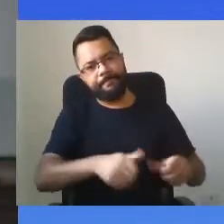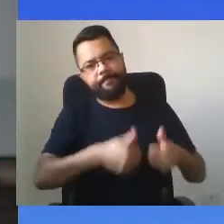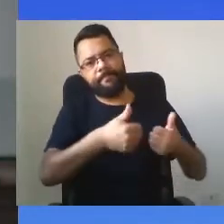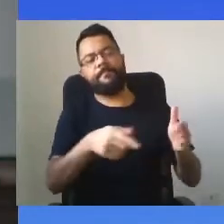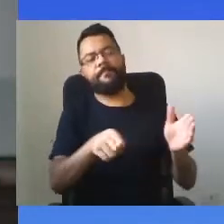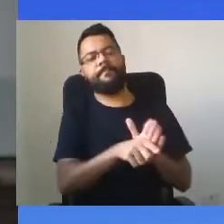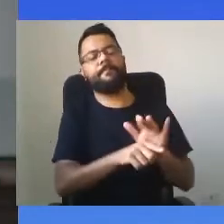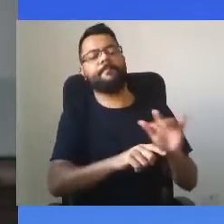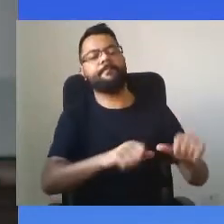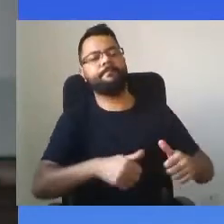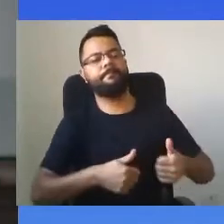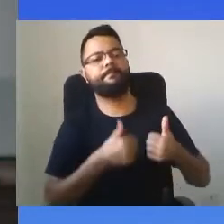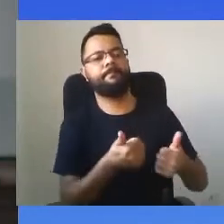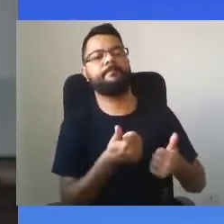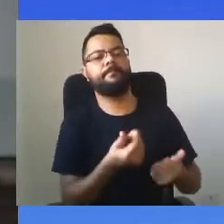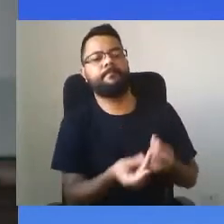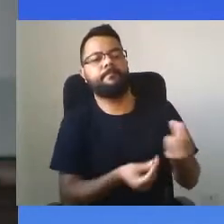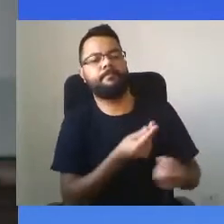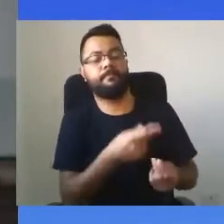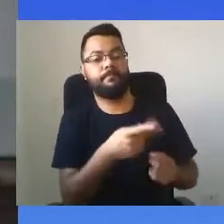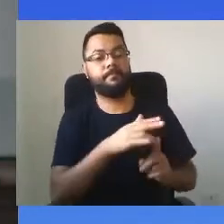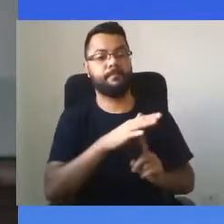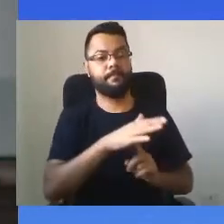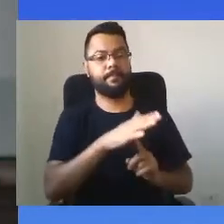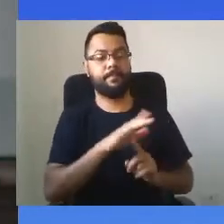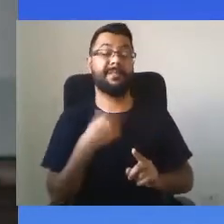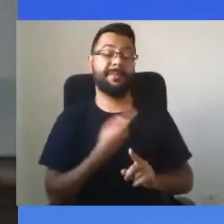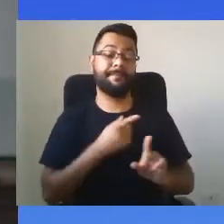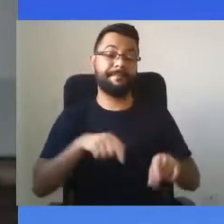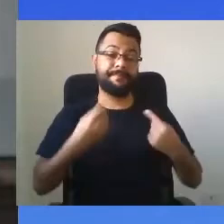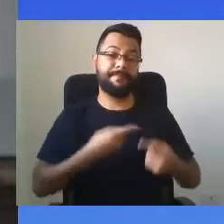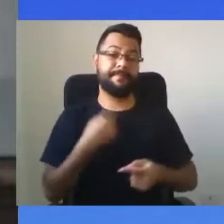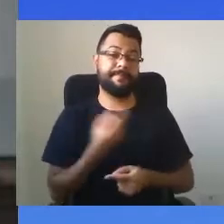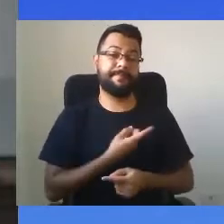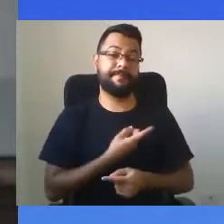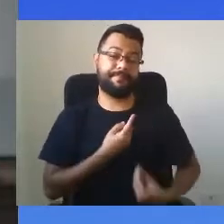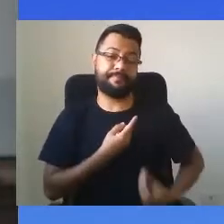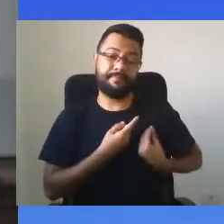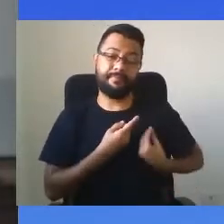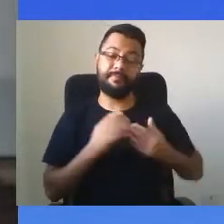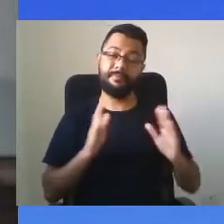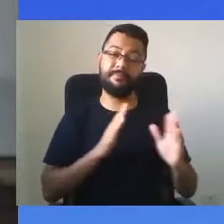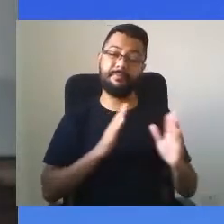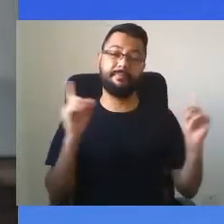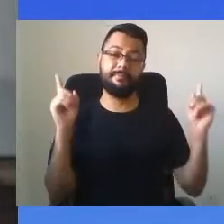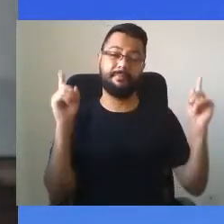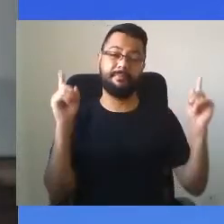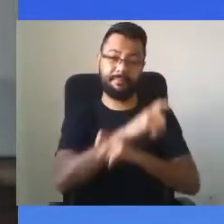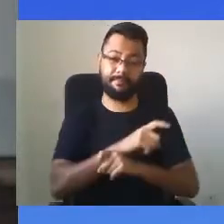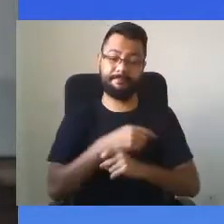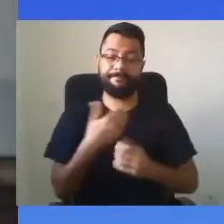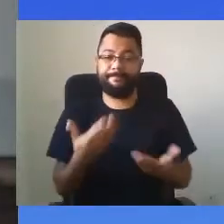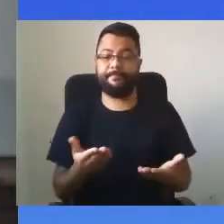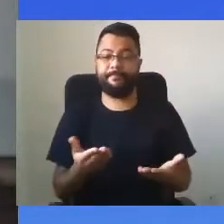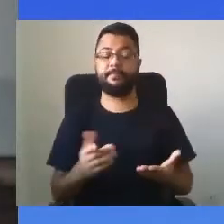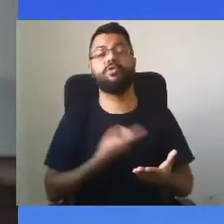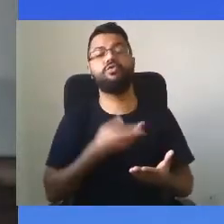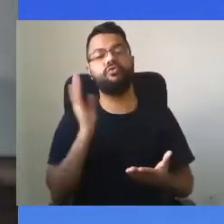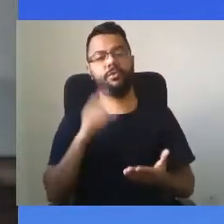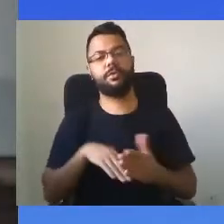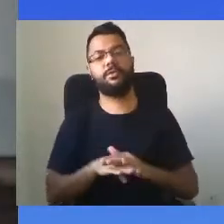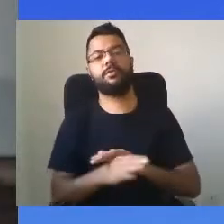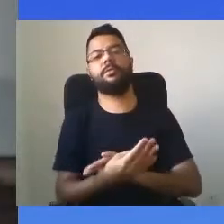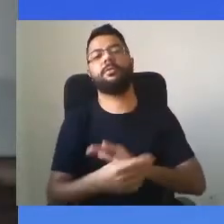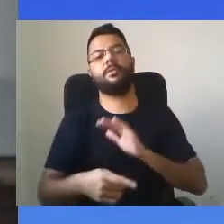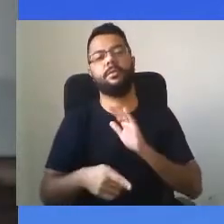desafios, principalmente em tempos muito difíceis que se apresentam, mas já nos acostumamos, com o